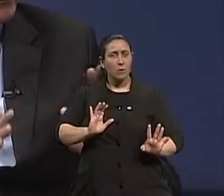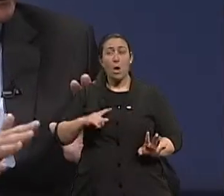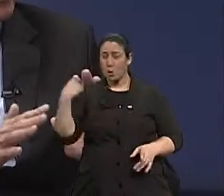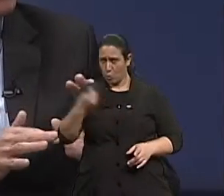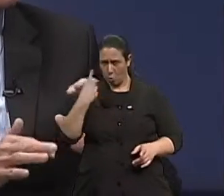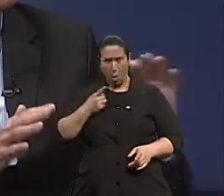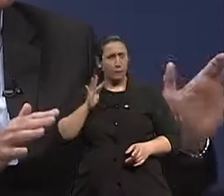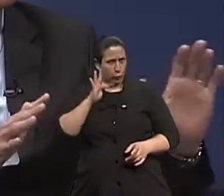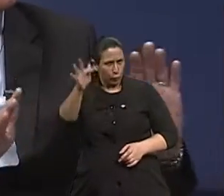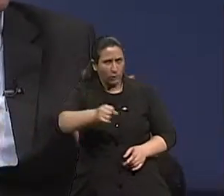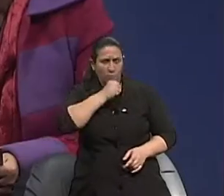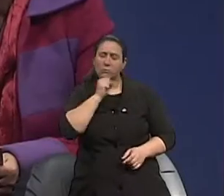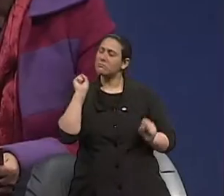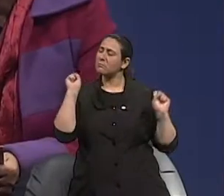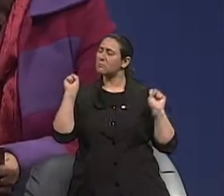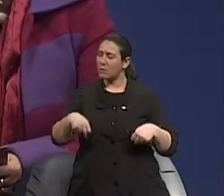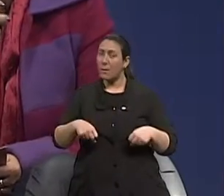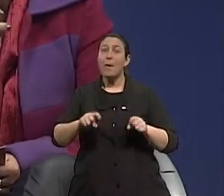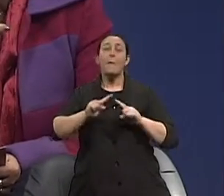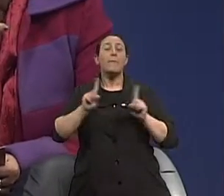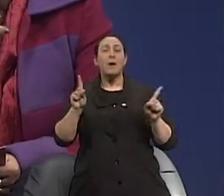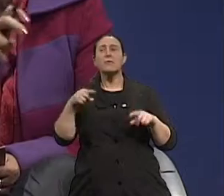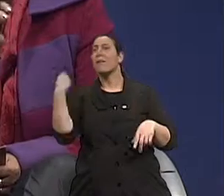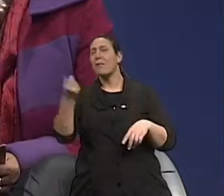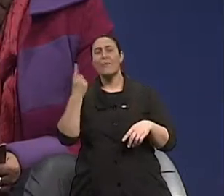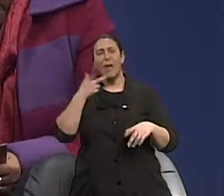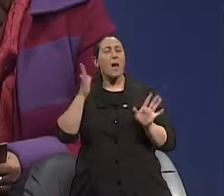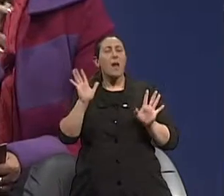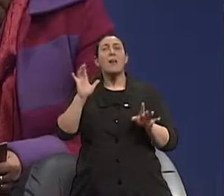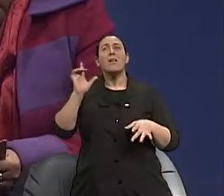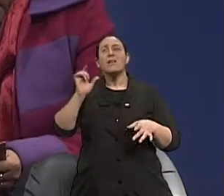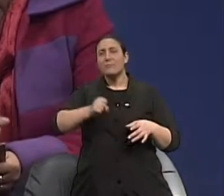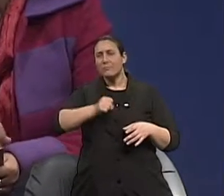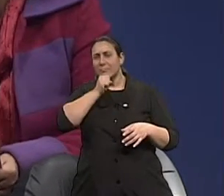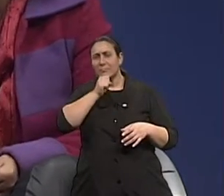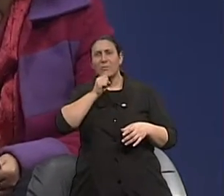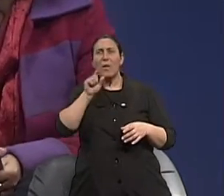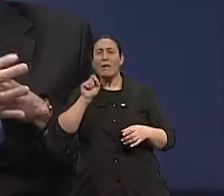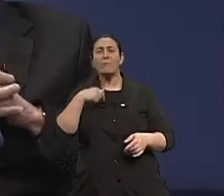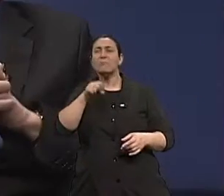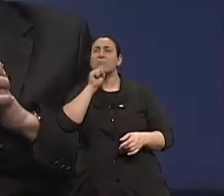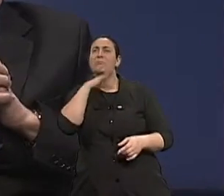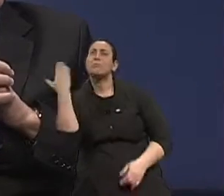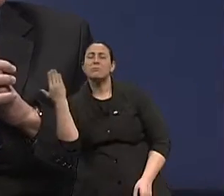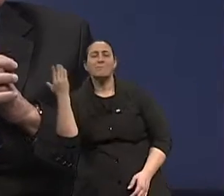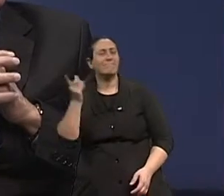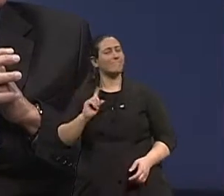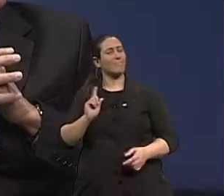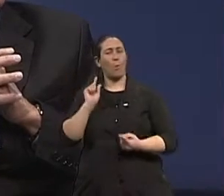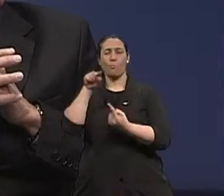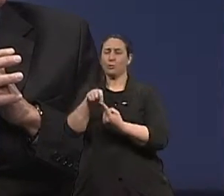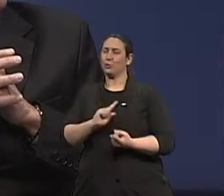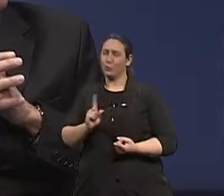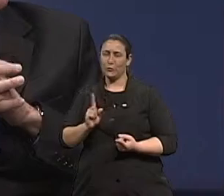de não envelhecer. E que a gente não quer. Que a gente não quer. Vocês também não querem, né? Não, essa segunda alternativa eu não quero. Então, é pelo estilo de